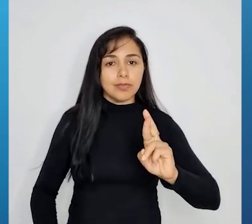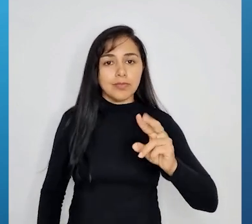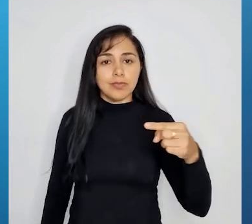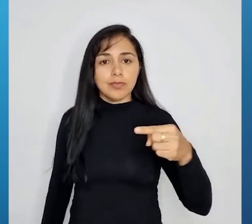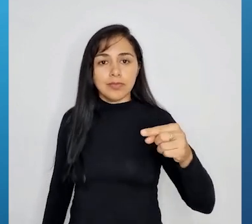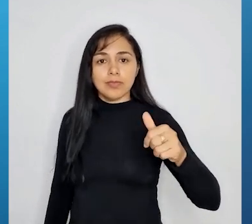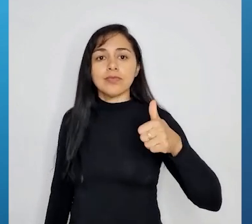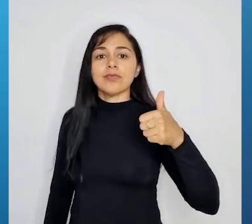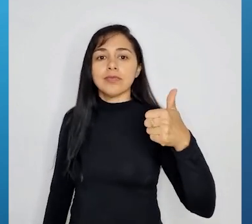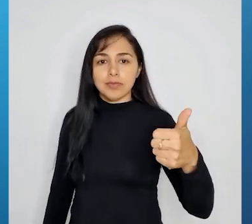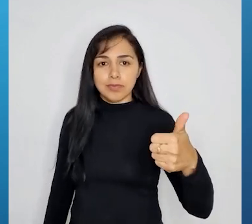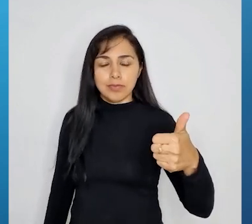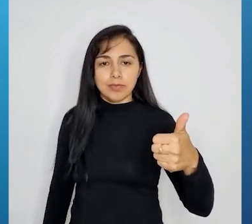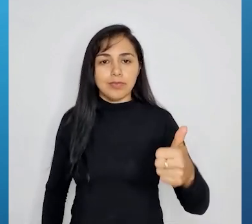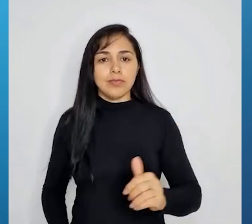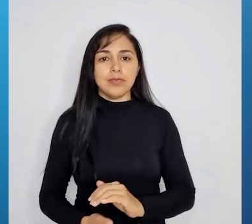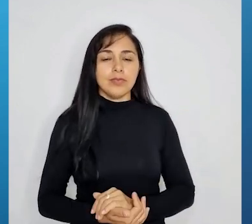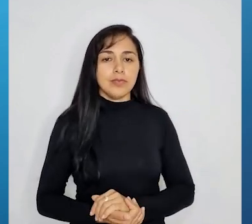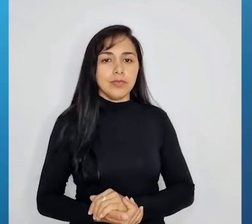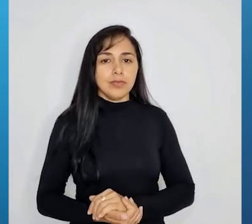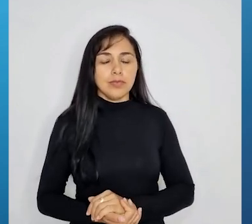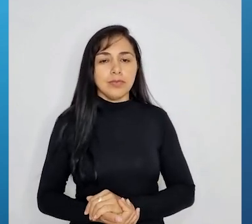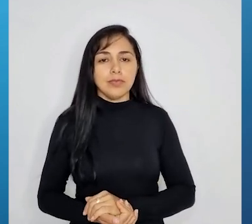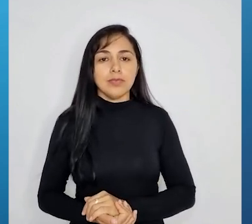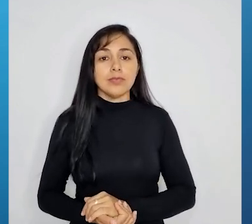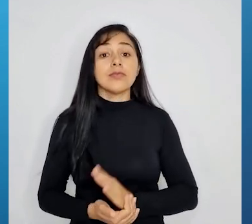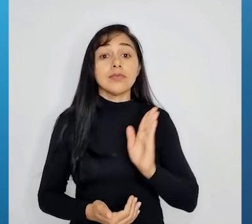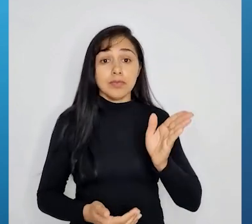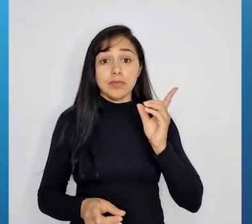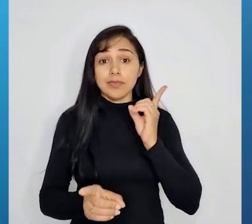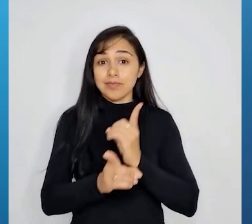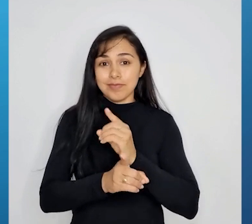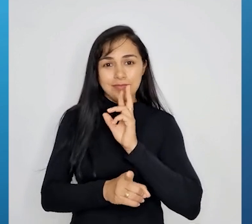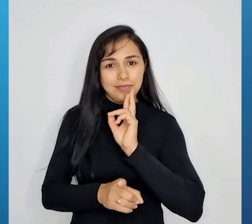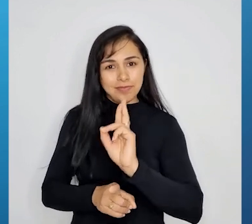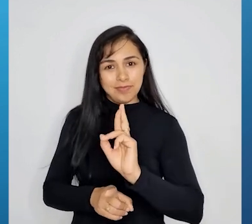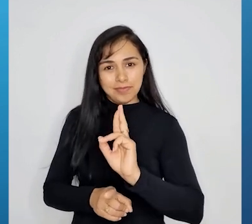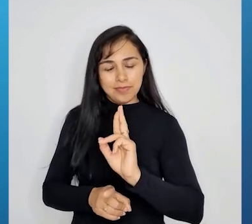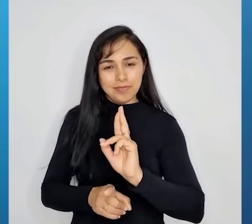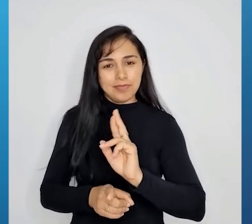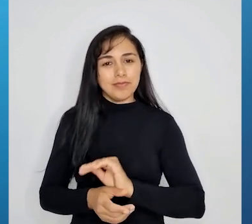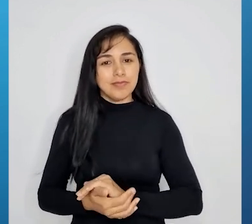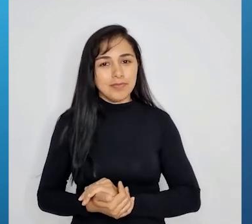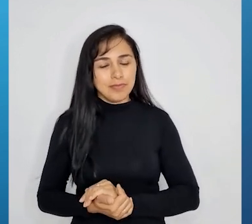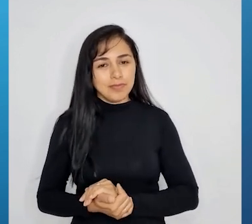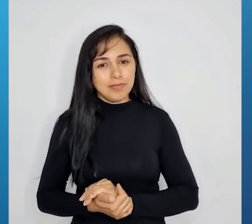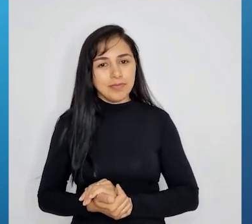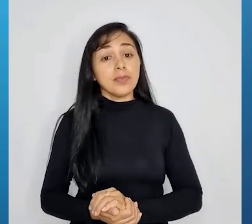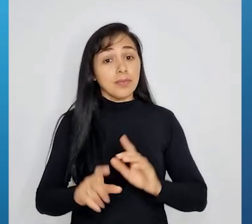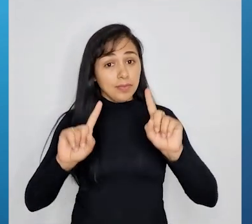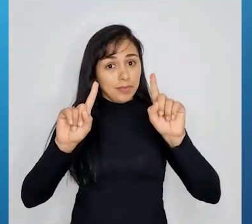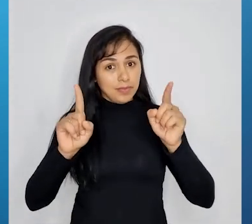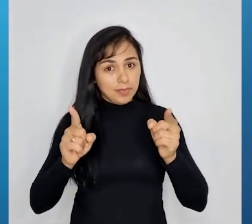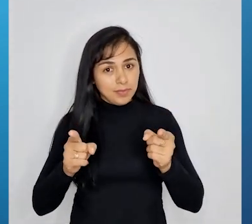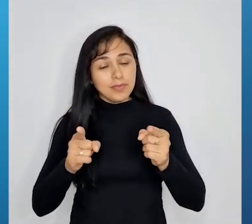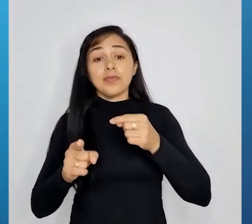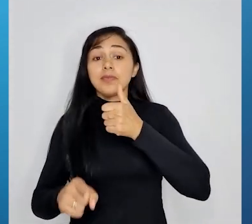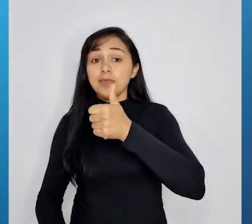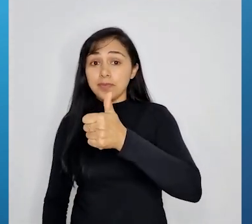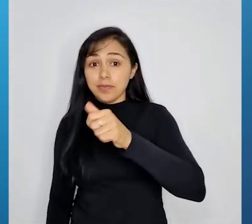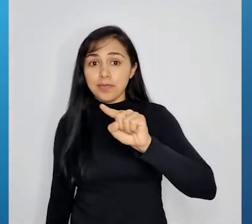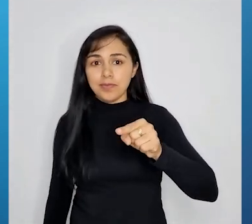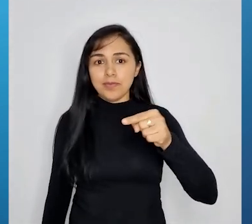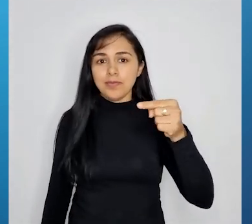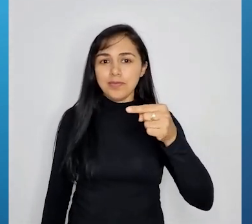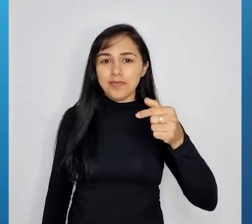já que 3 vezes menos 1 é igual a menos 3. Então, gente já tem a nossa solução. Nossa solução vai ser o par ordenado aqui. 1